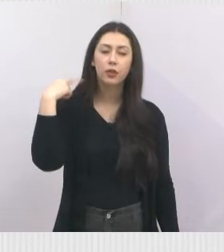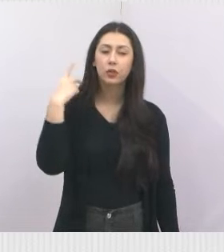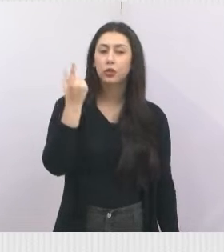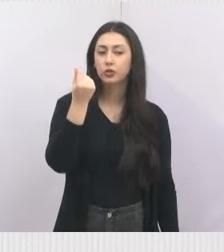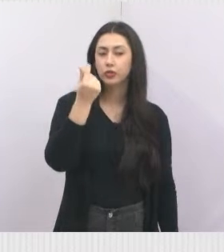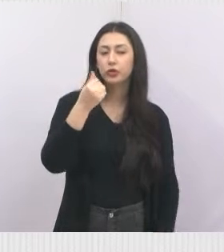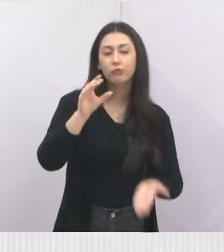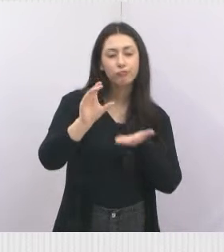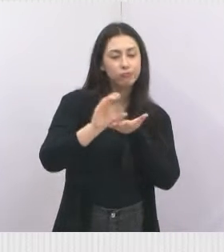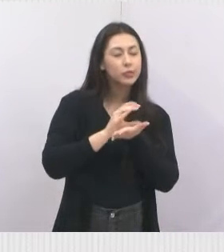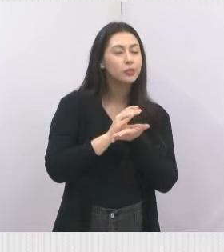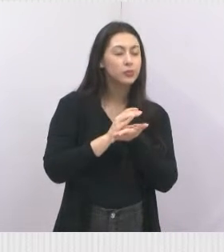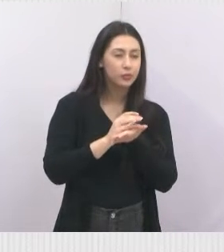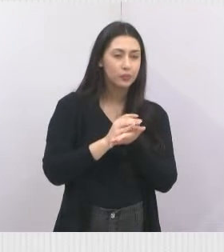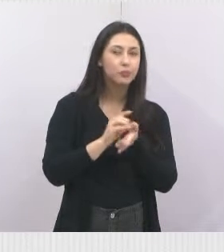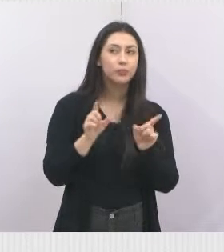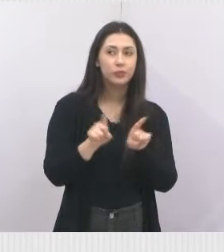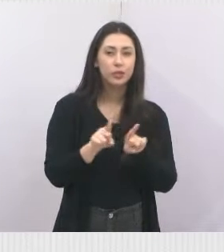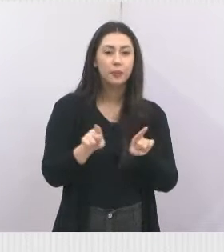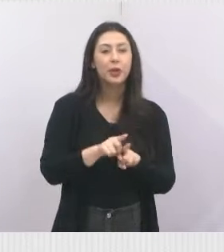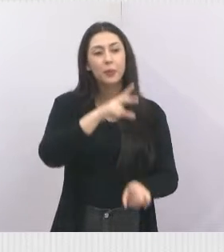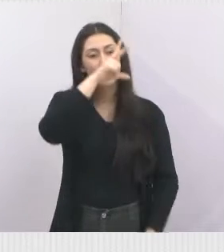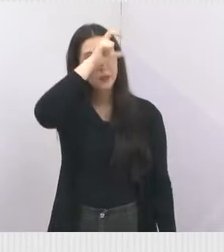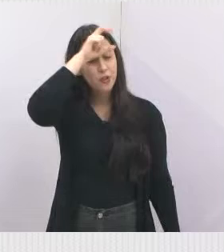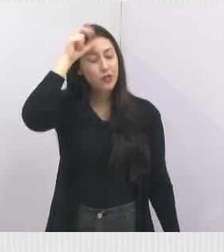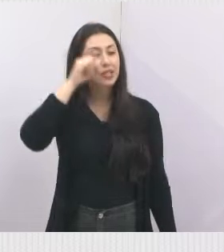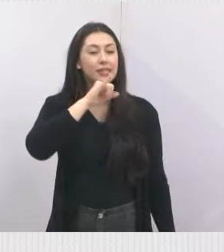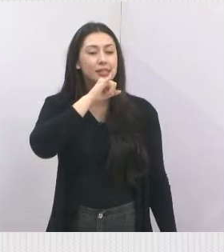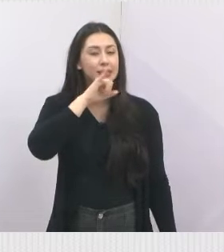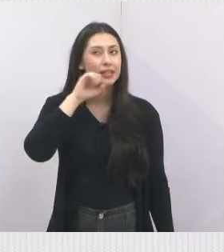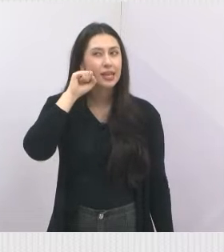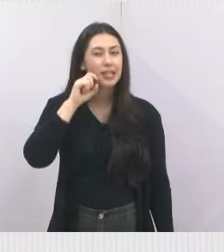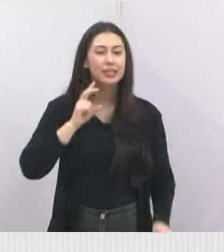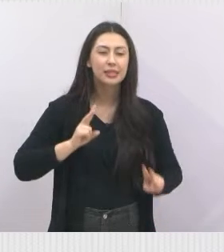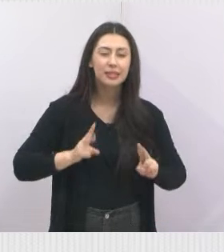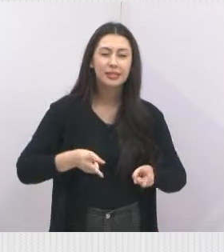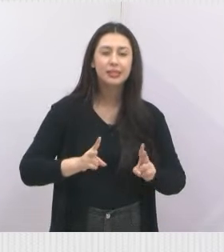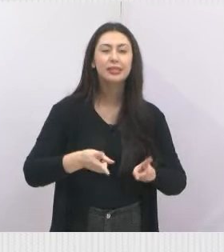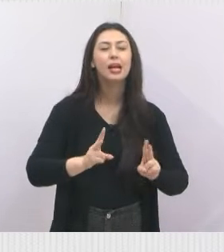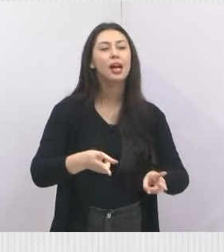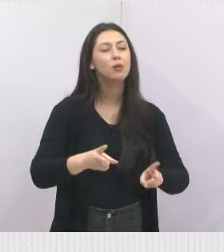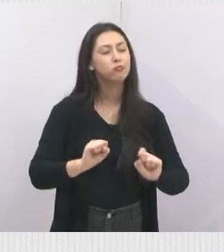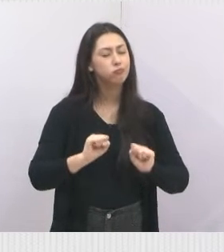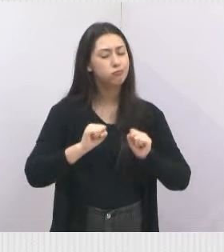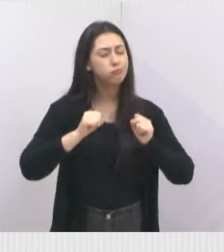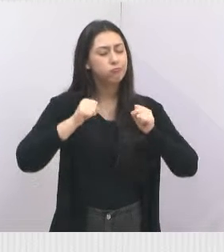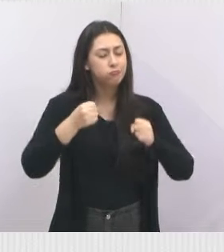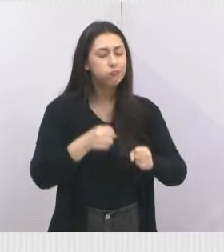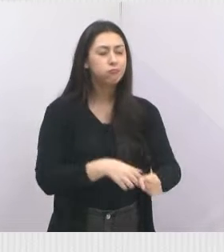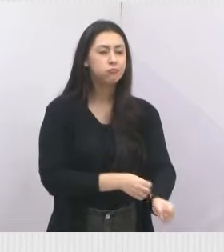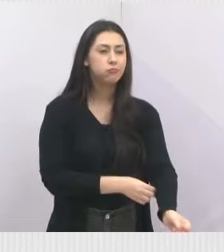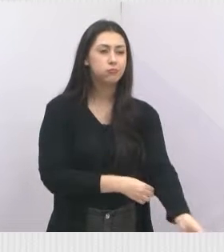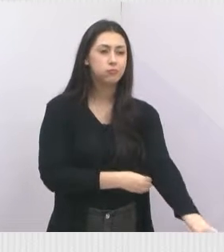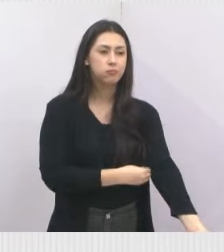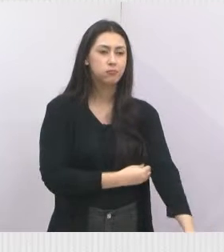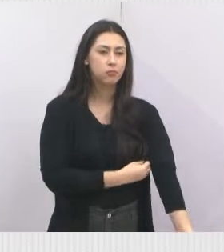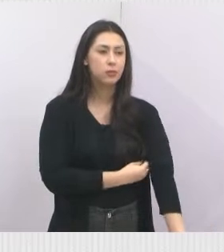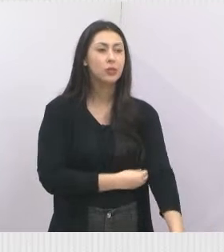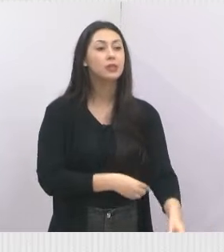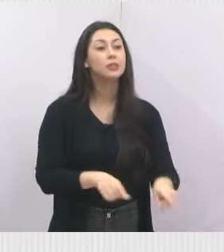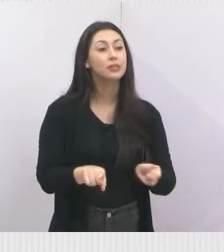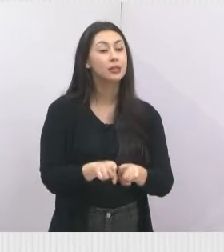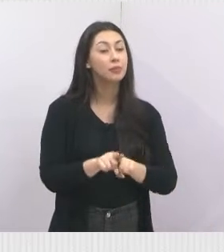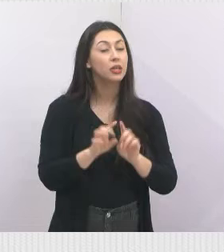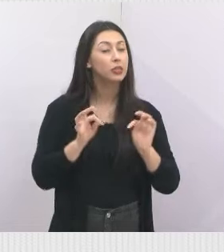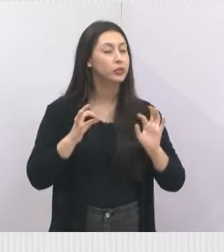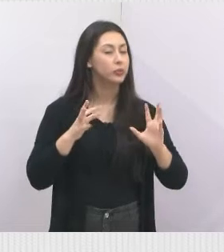impositivas destinadas, ao prefeito Isaías, por também, incansavelmente, nas tratativas junto ao governo do Estado e também